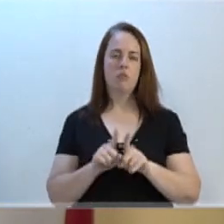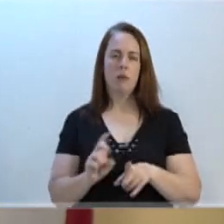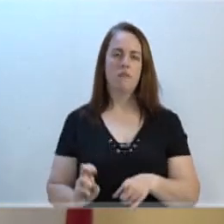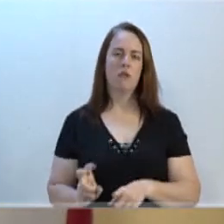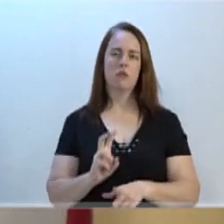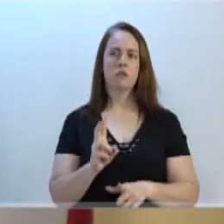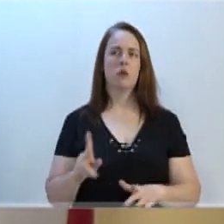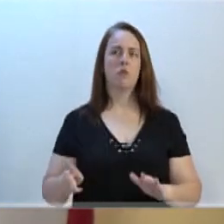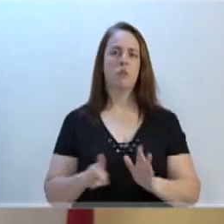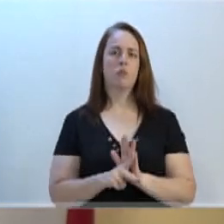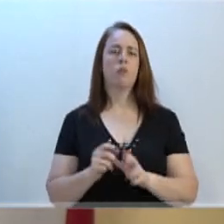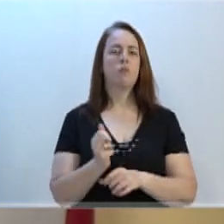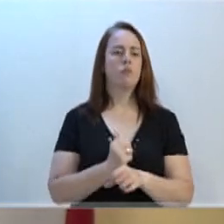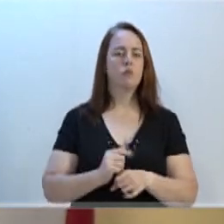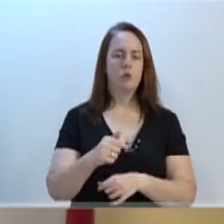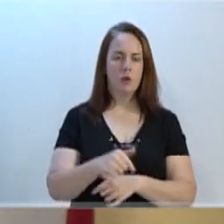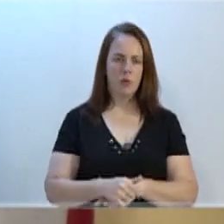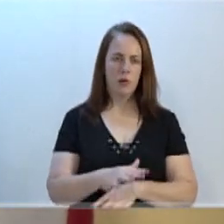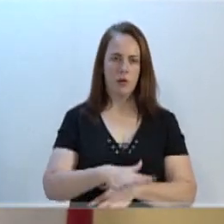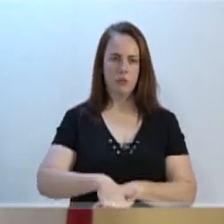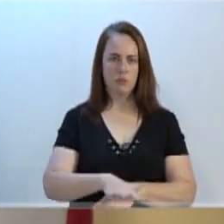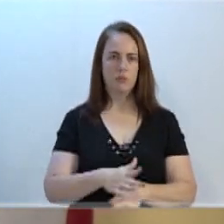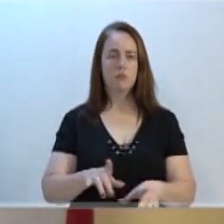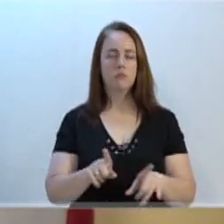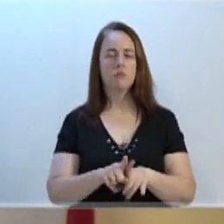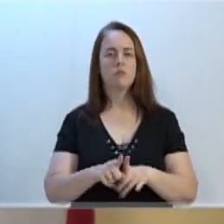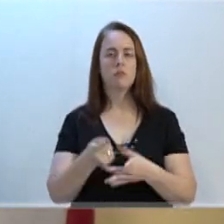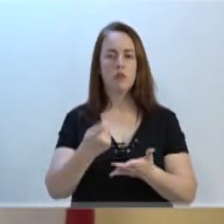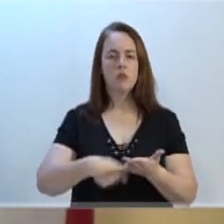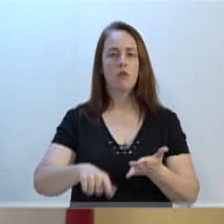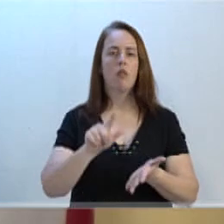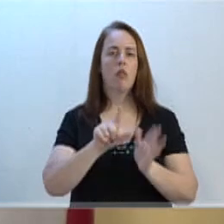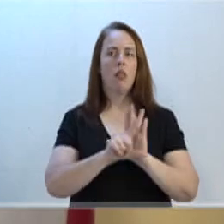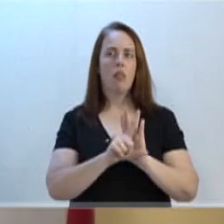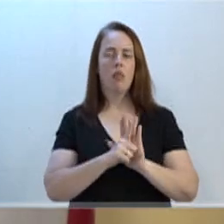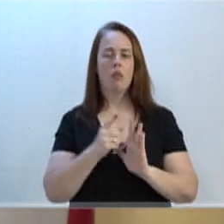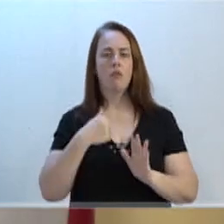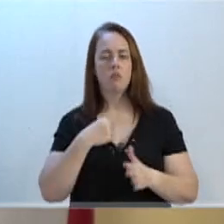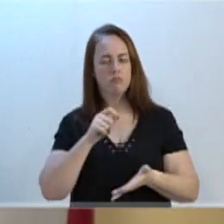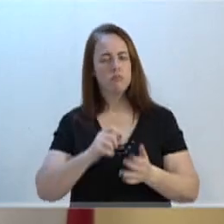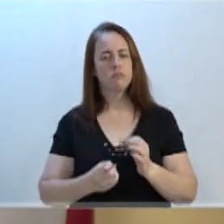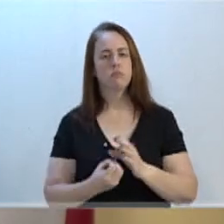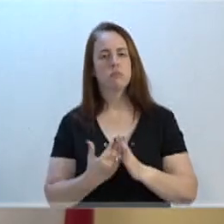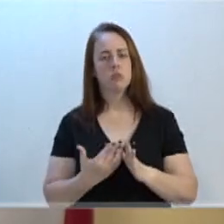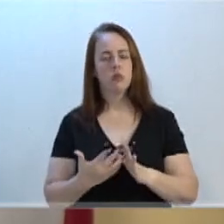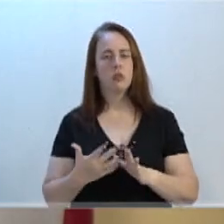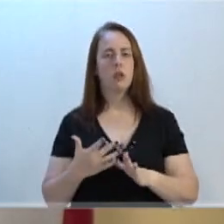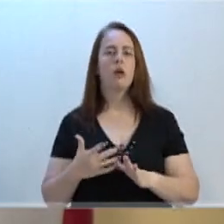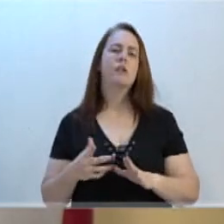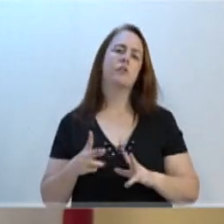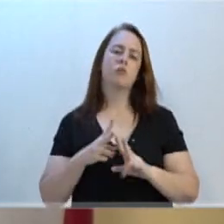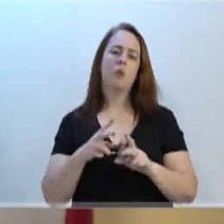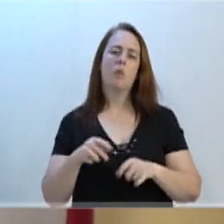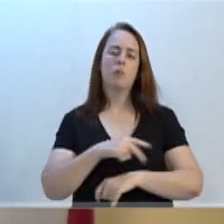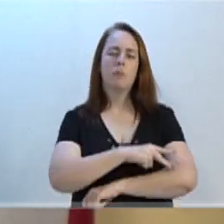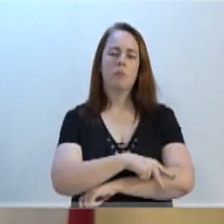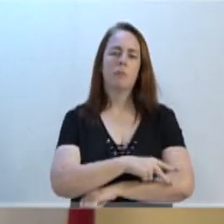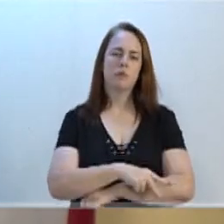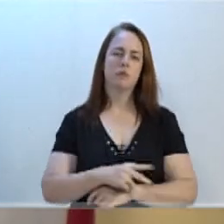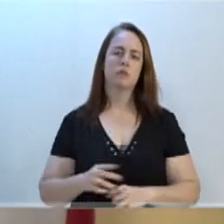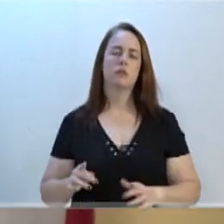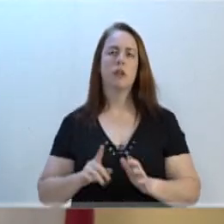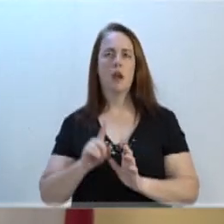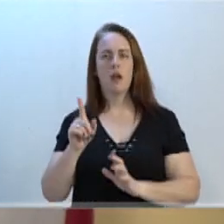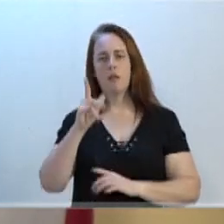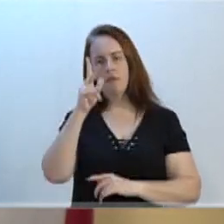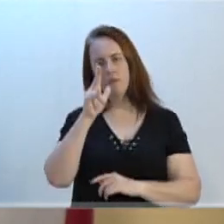o nosso colono. Também assinamos aí a lei de minha autoria, que denomina Teorides Paga, Praça Pública lá no distrito da